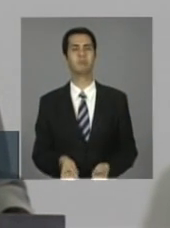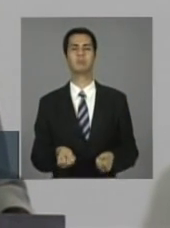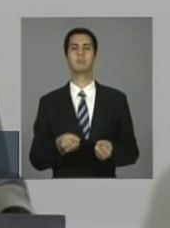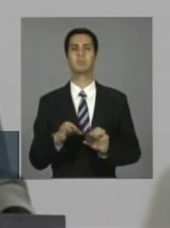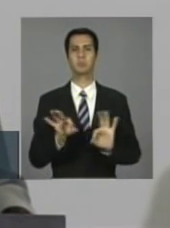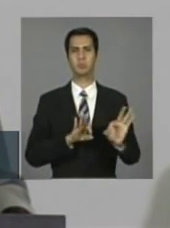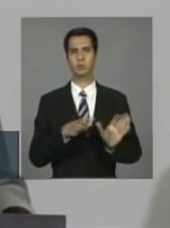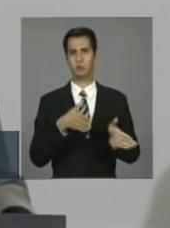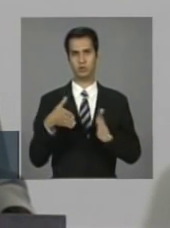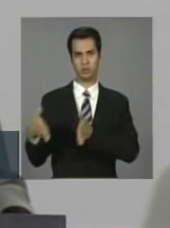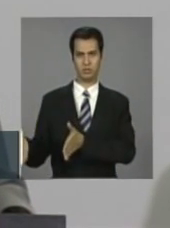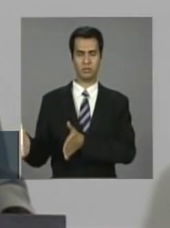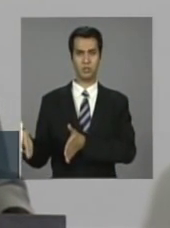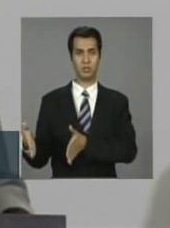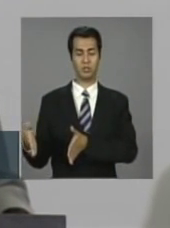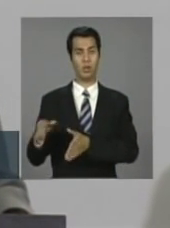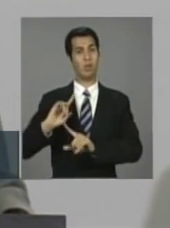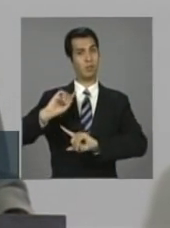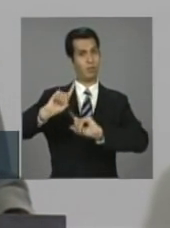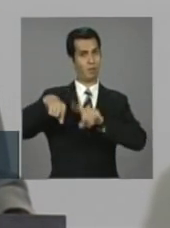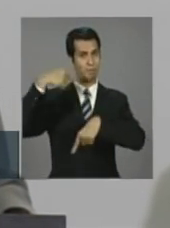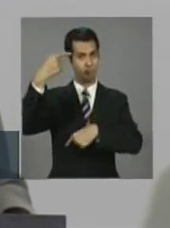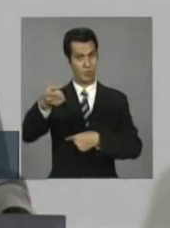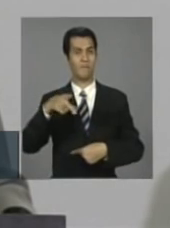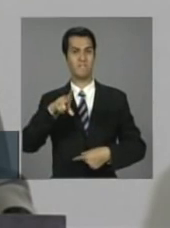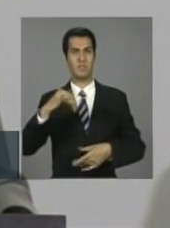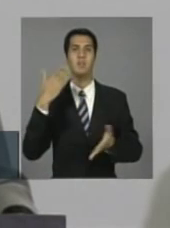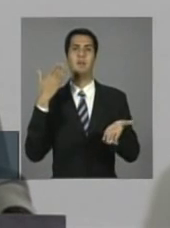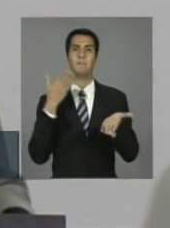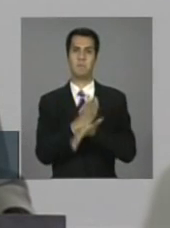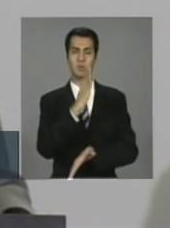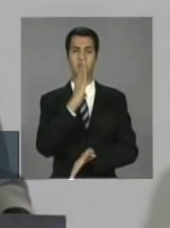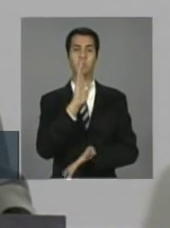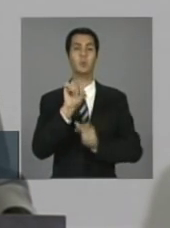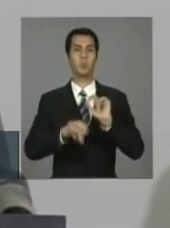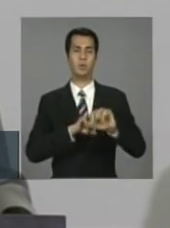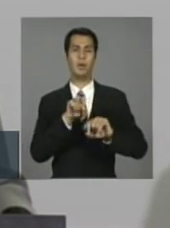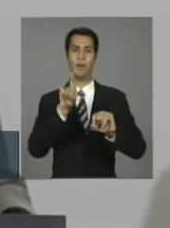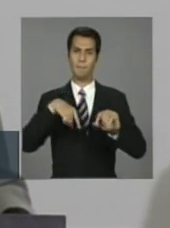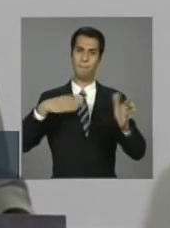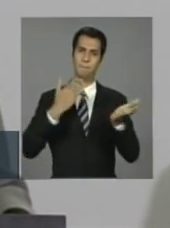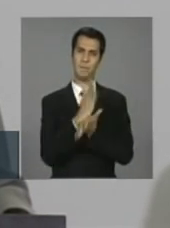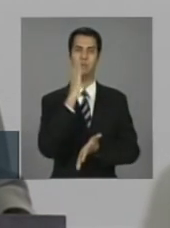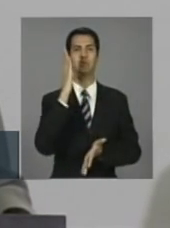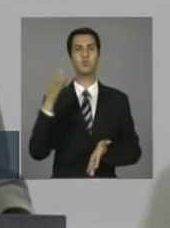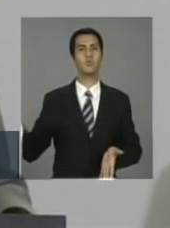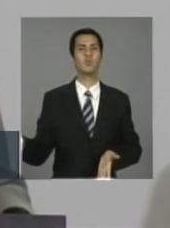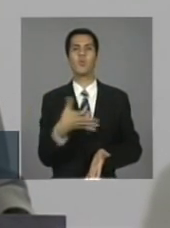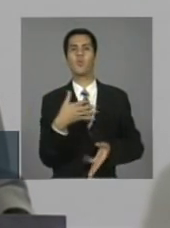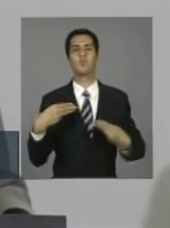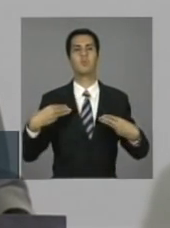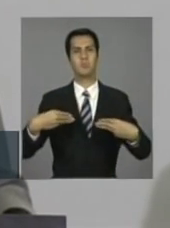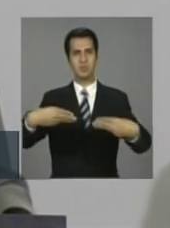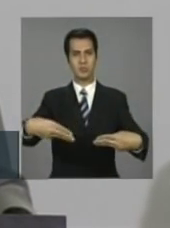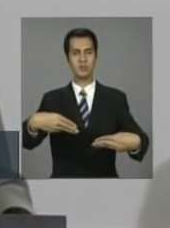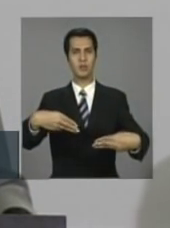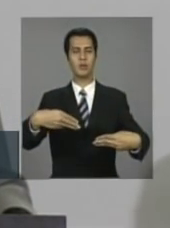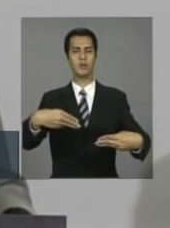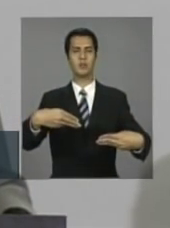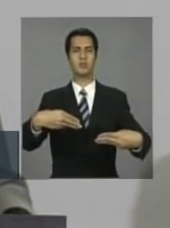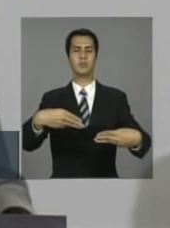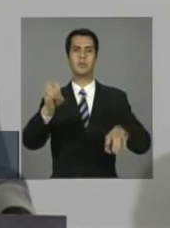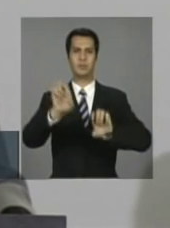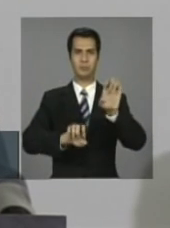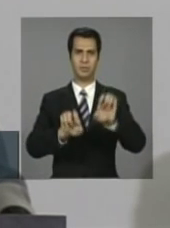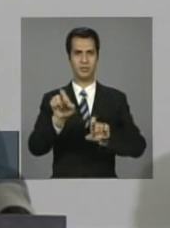aspectos serão assumidos quando for aprovado o Ministério da pequena, micro e